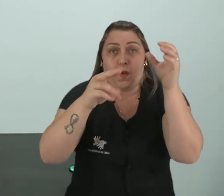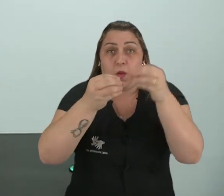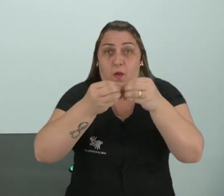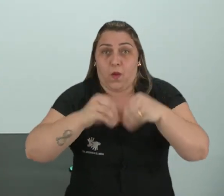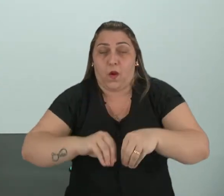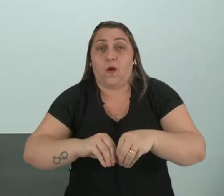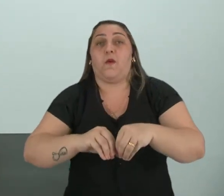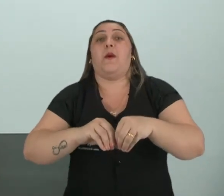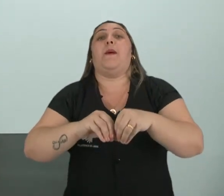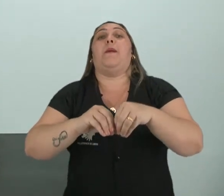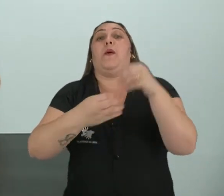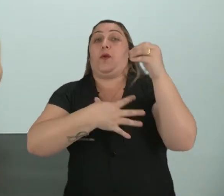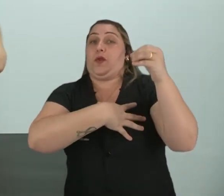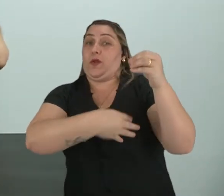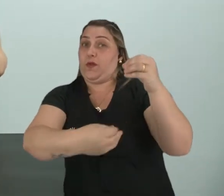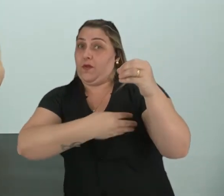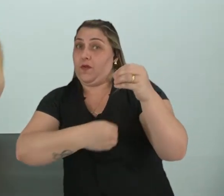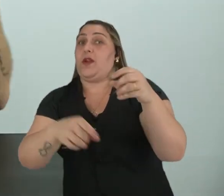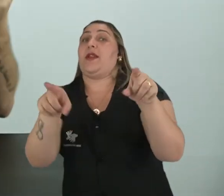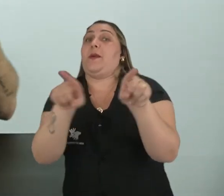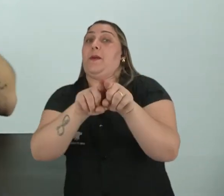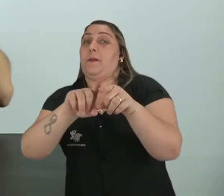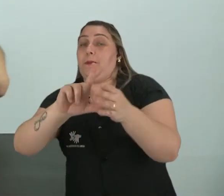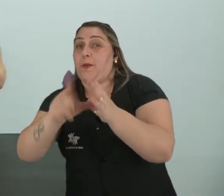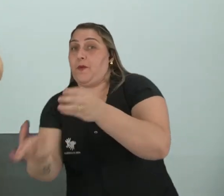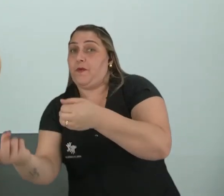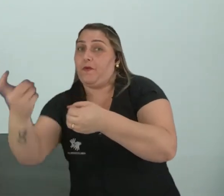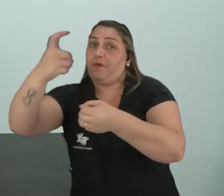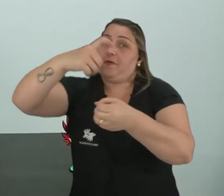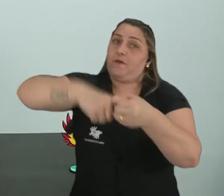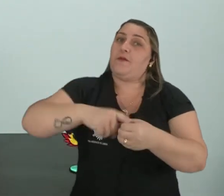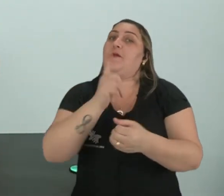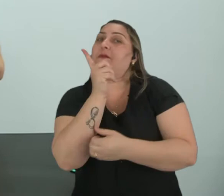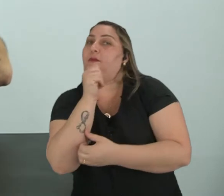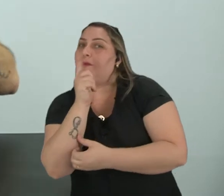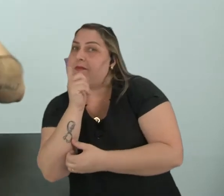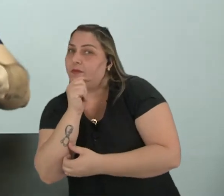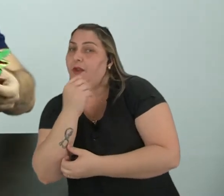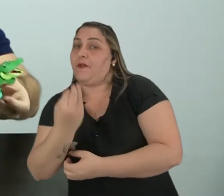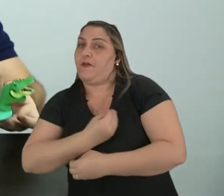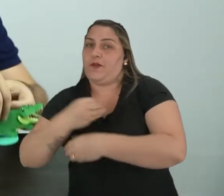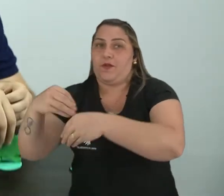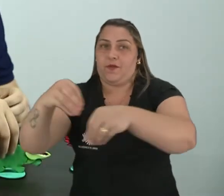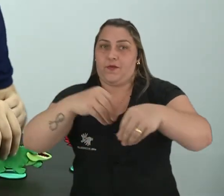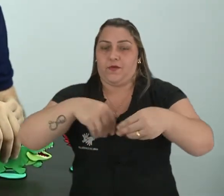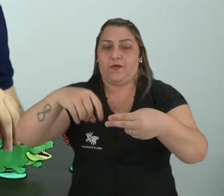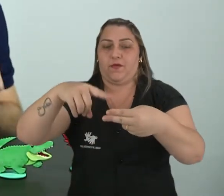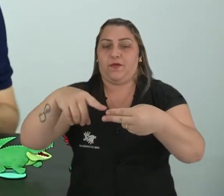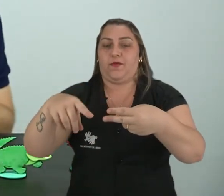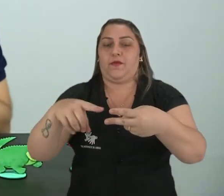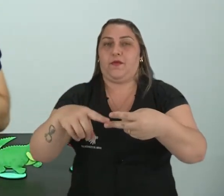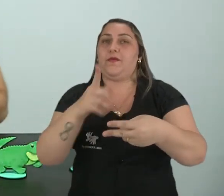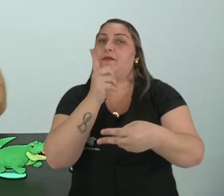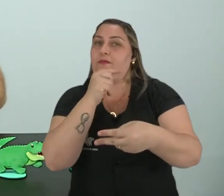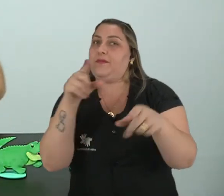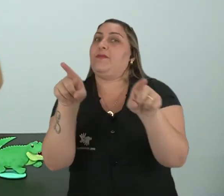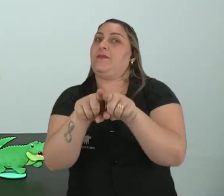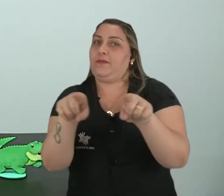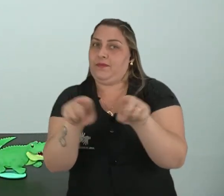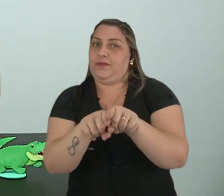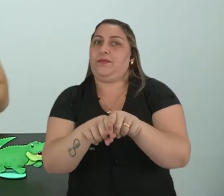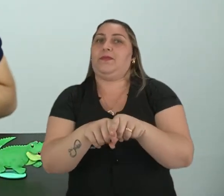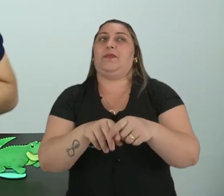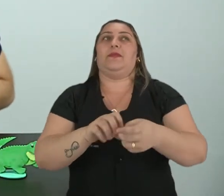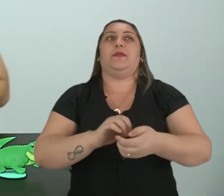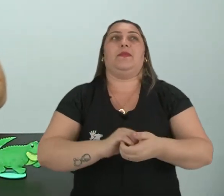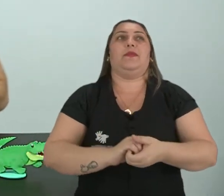precisa da água também. Ele vive na água e na terra. Ok, crianças? Então, por isso que está aqui, ó.